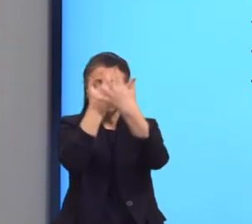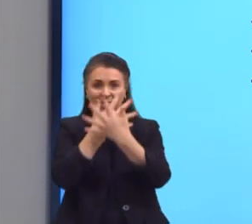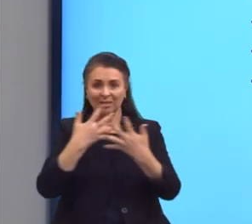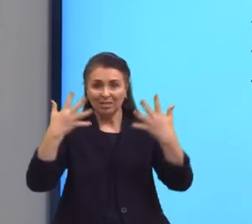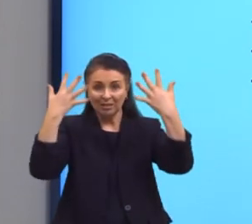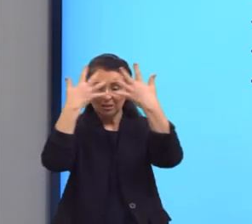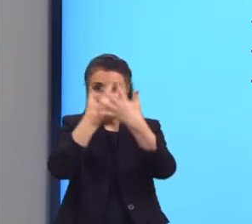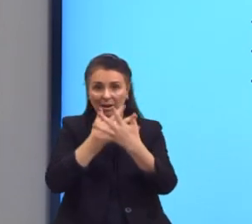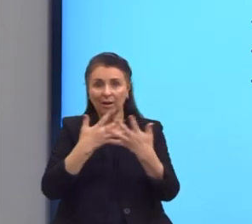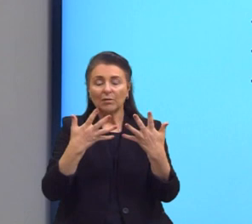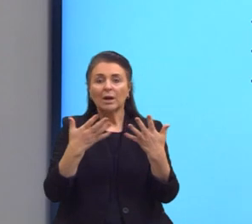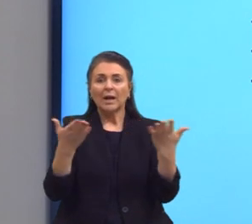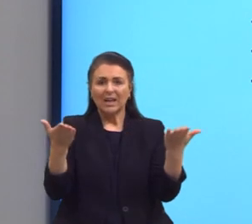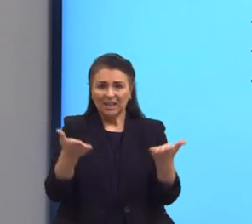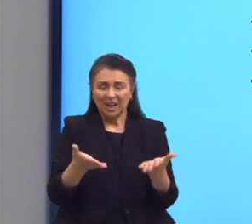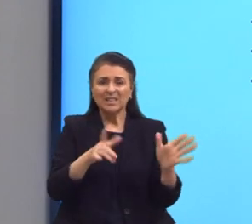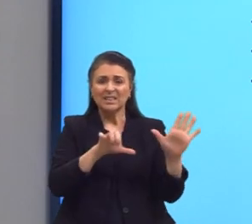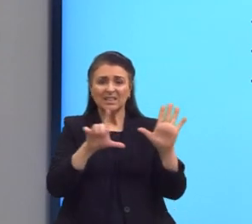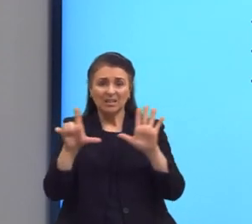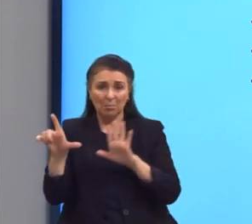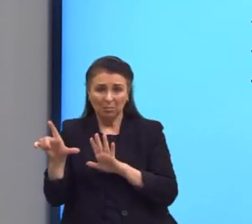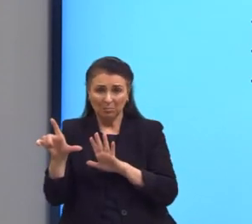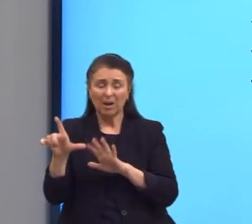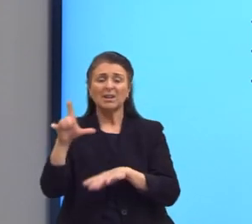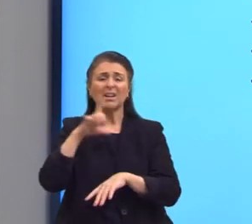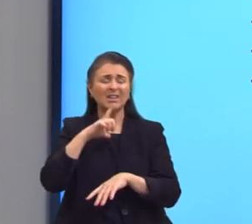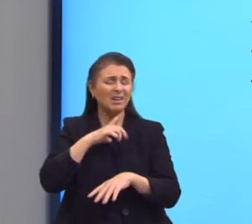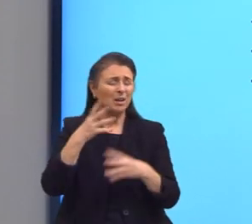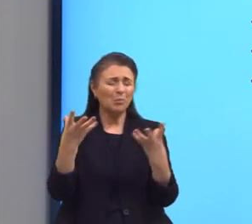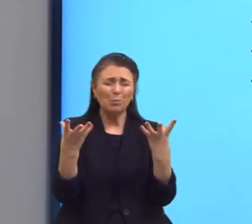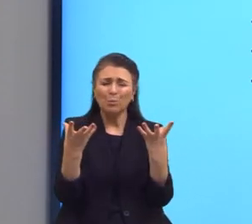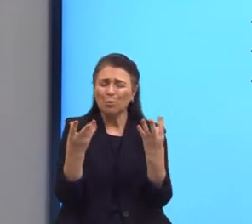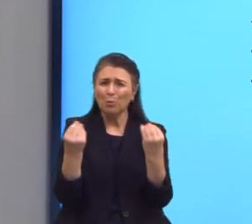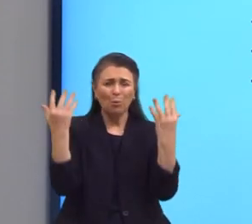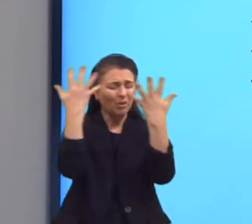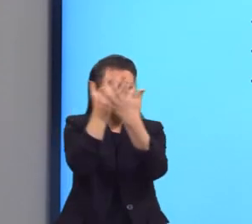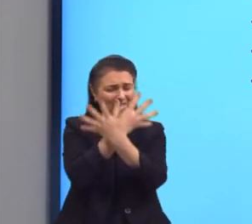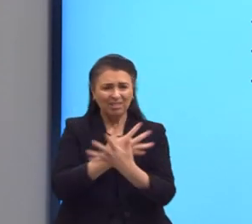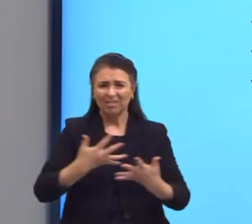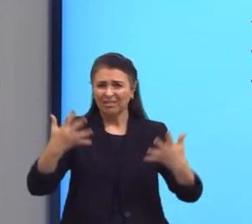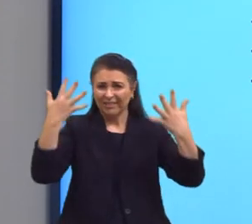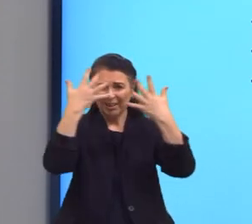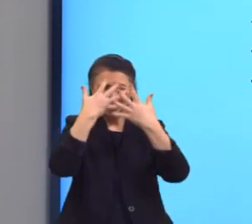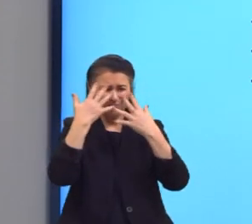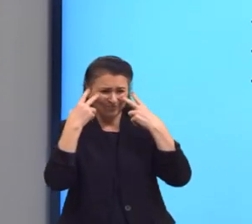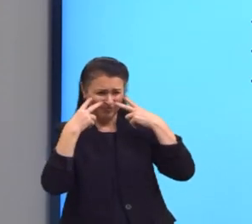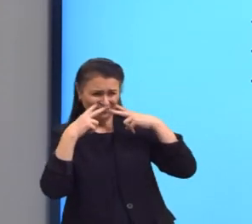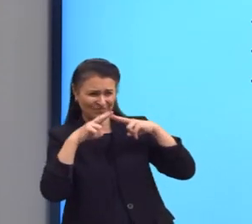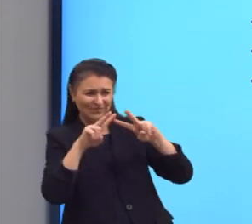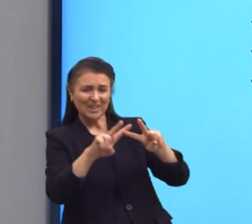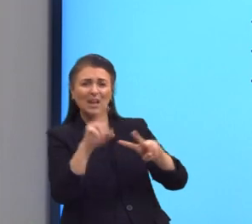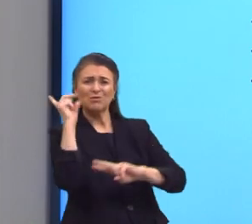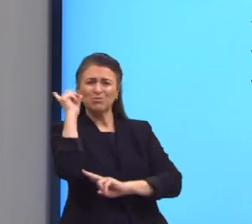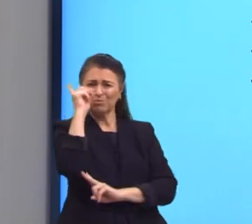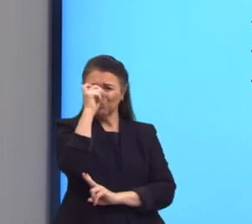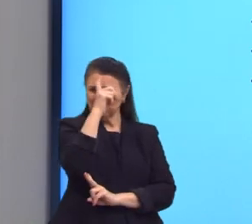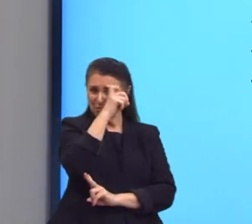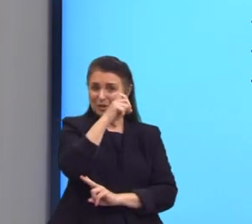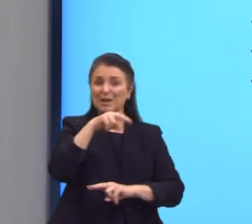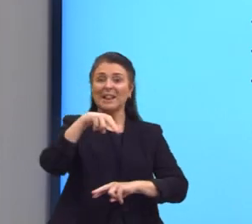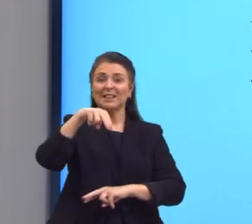que hoje, essa semana, estamos com grande incidência de nebulina. Então,